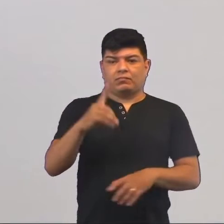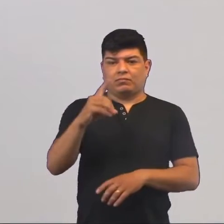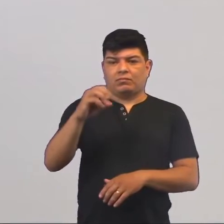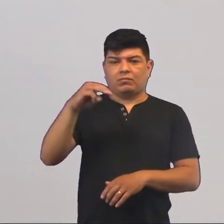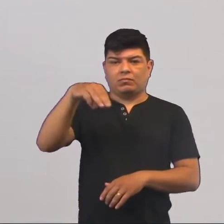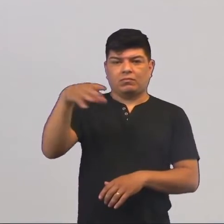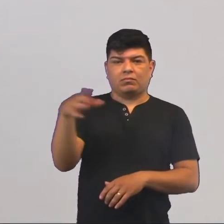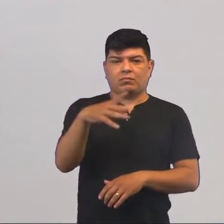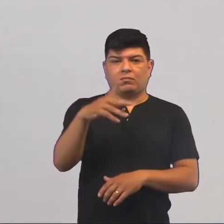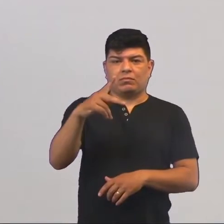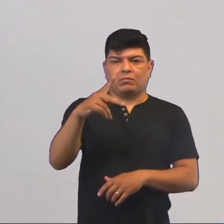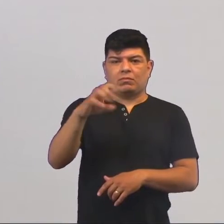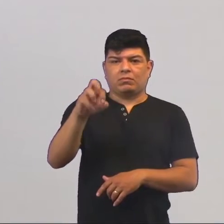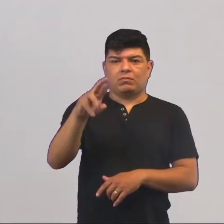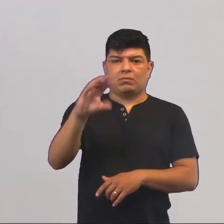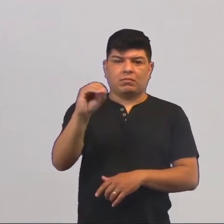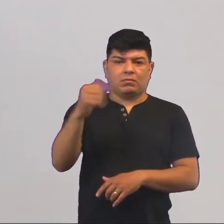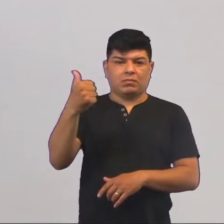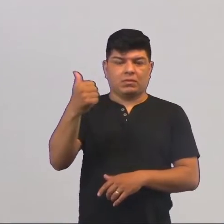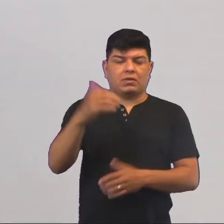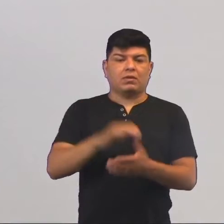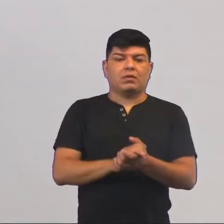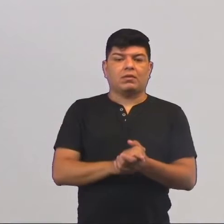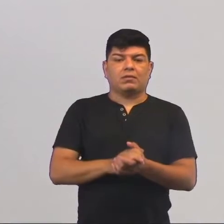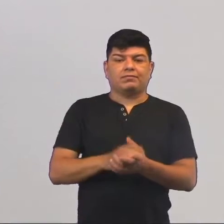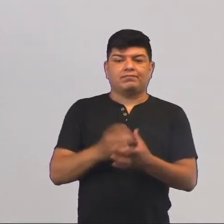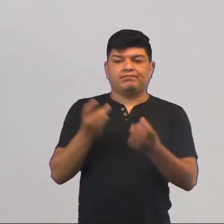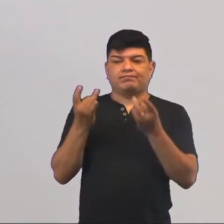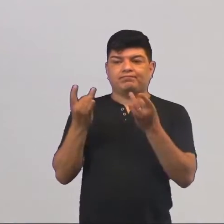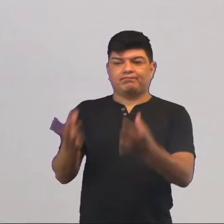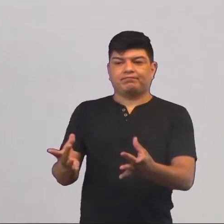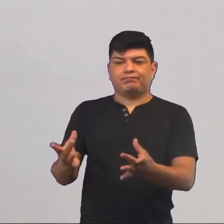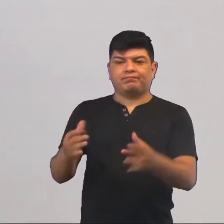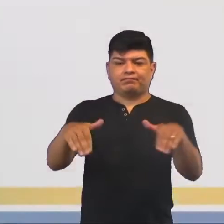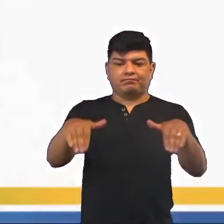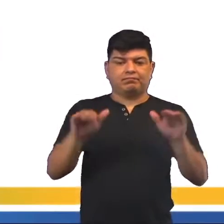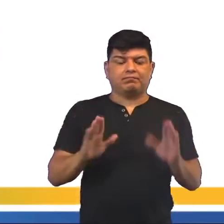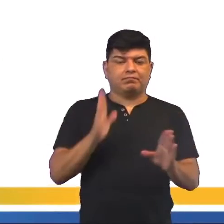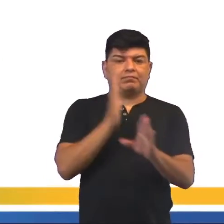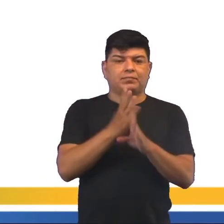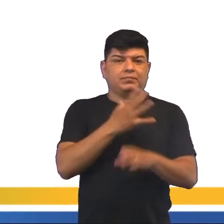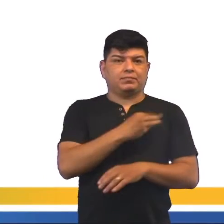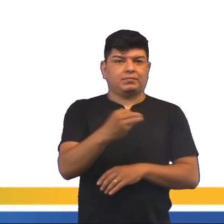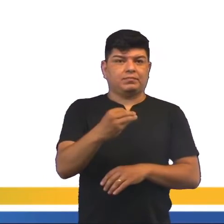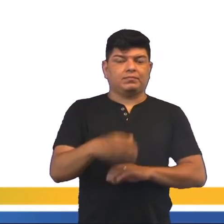I. E aí, ele resolve abdicar do trono em favor do seu filho.